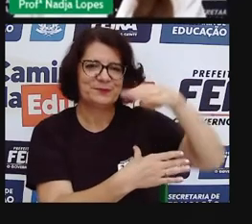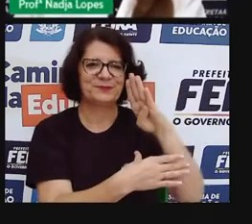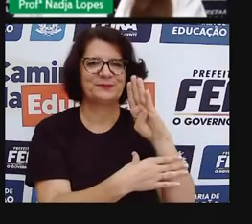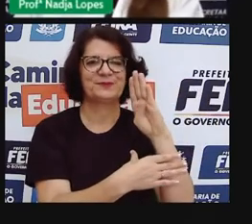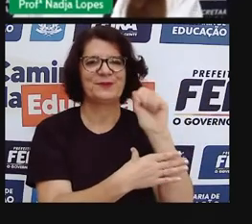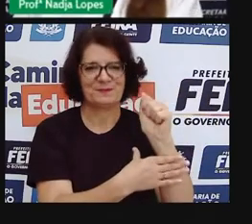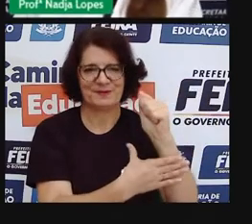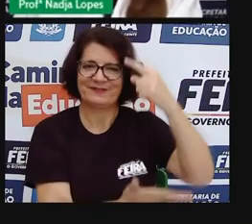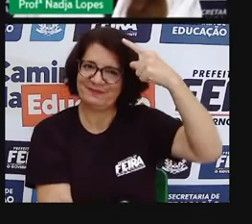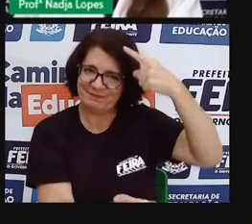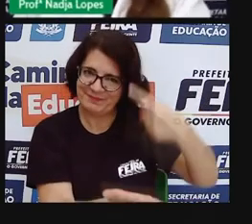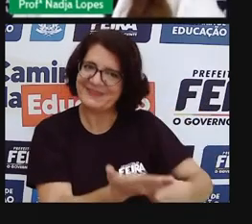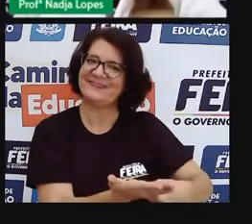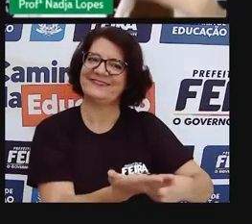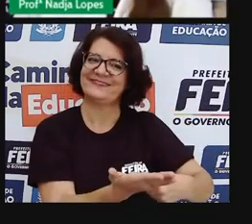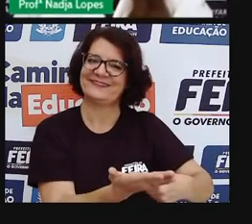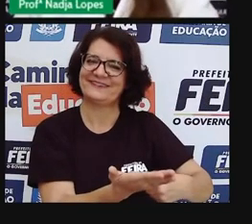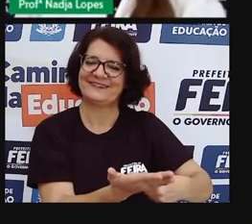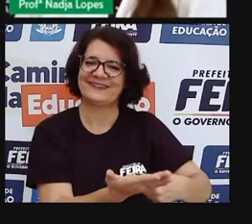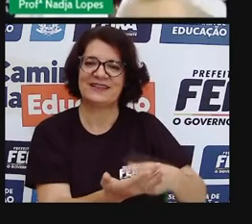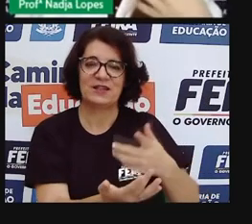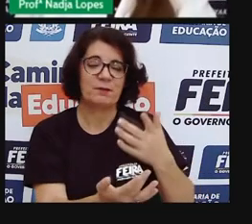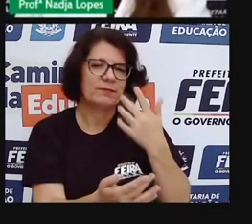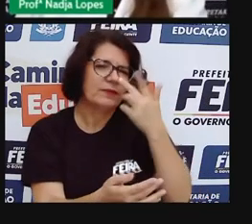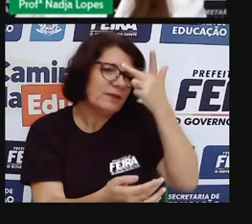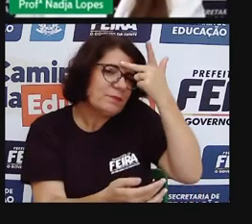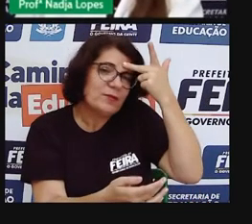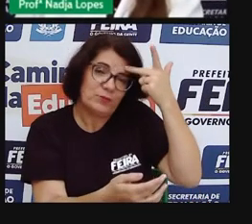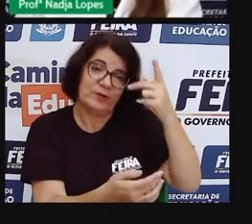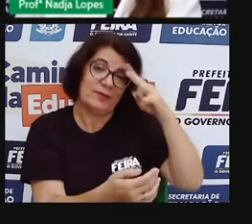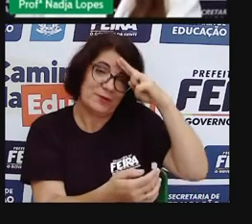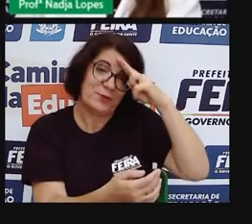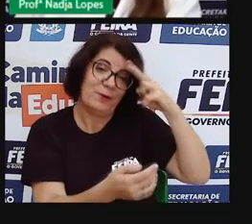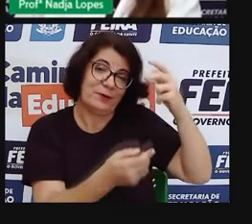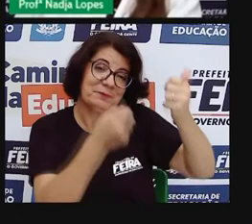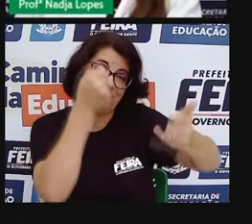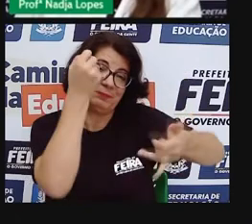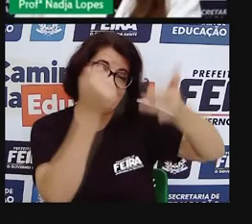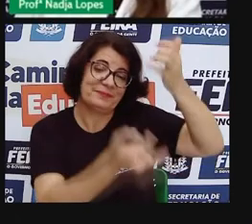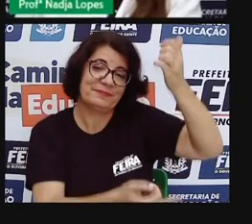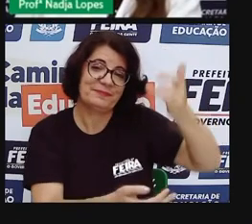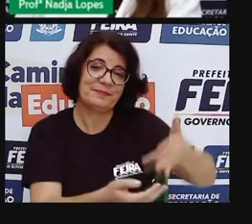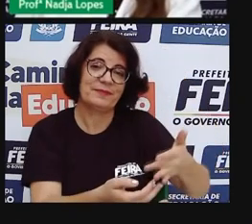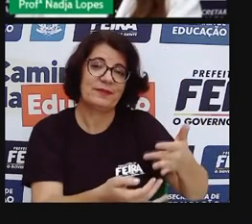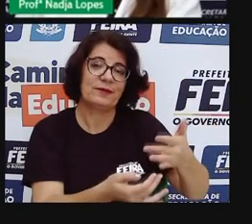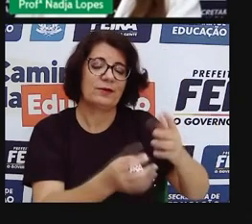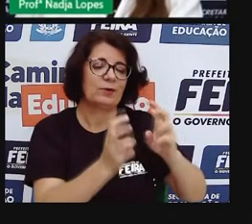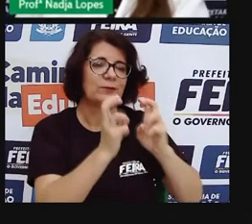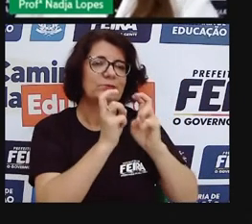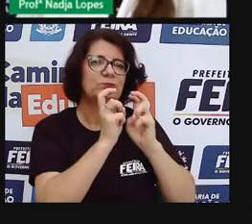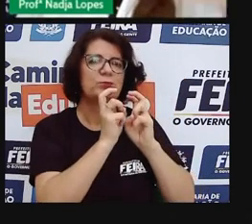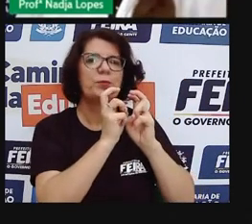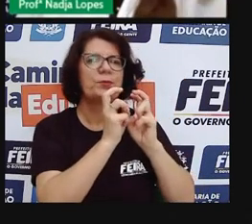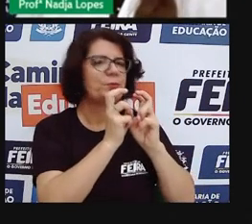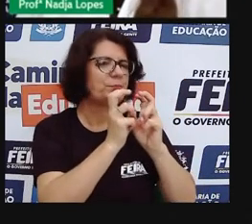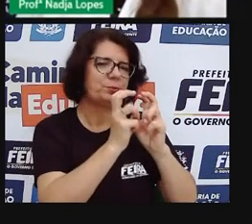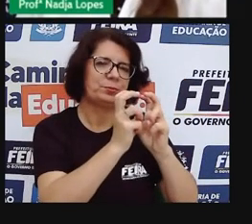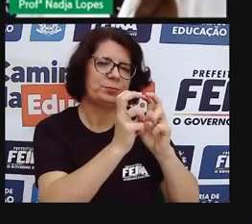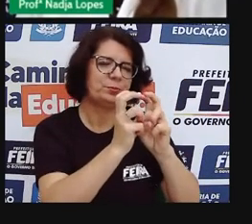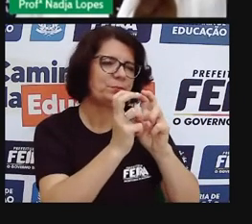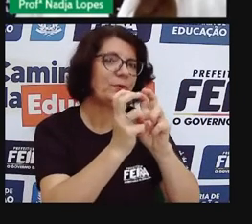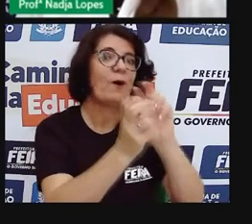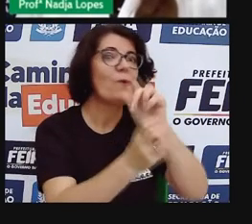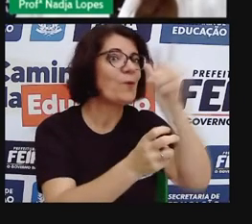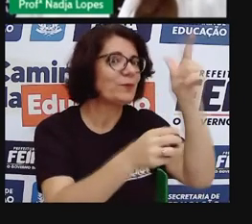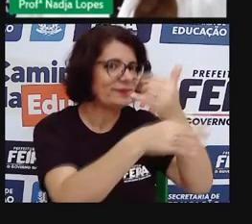E, certo dia, contam, as pessoas que contam a história do bairro, dizem que o trem estava indo para a Cachoeira,